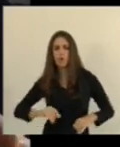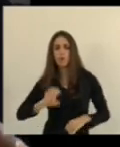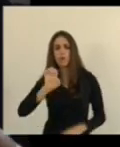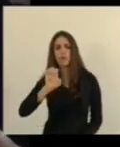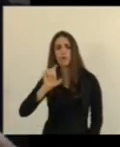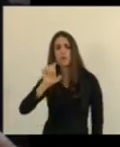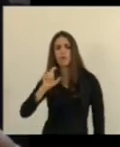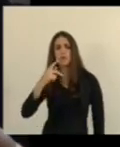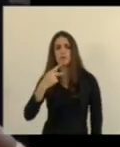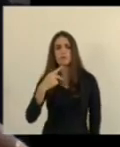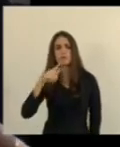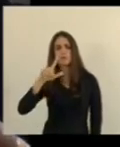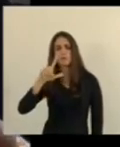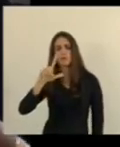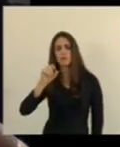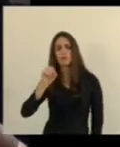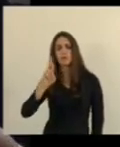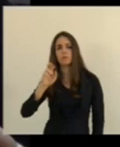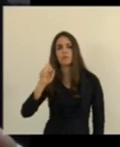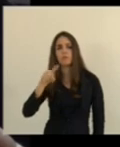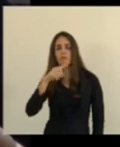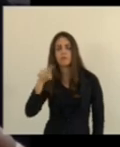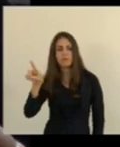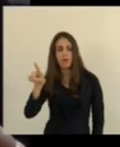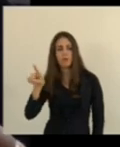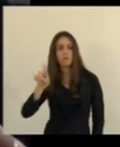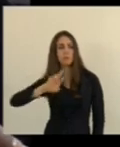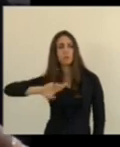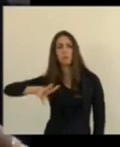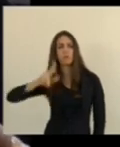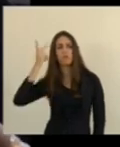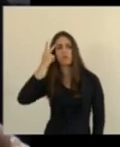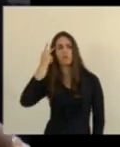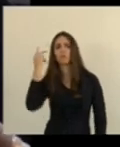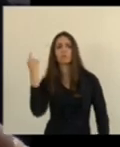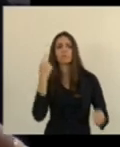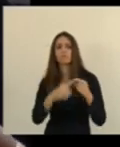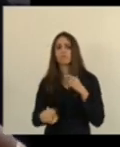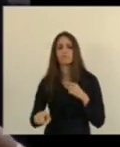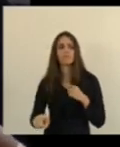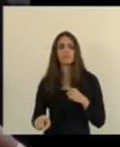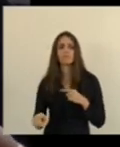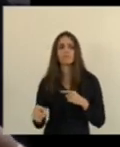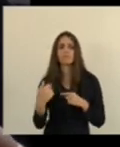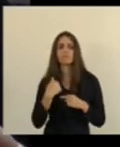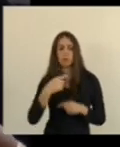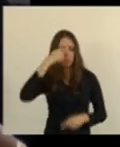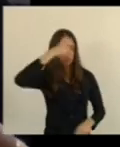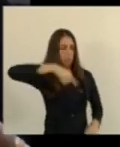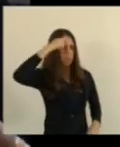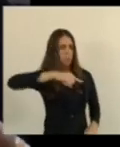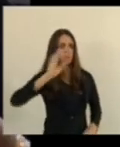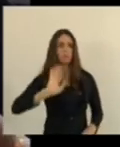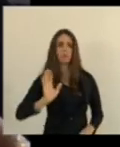pelas pessoas não é natural. nós viemos do mesmo lugar e para o